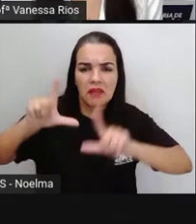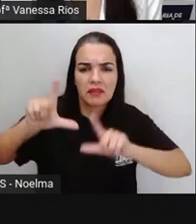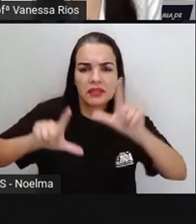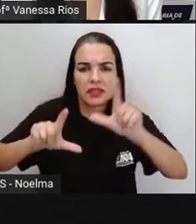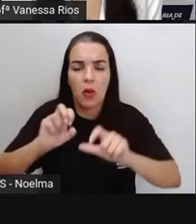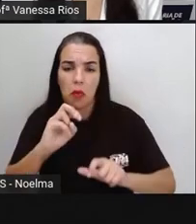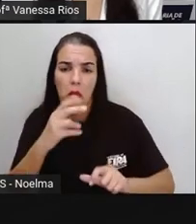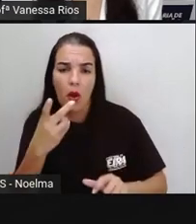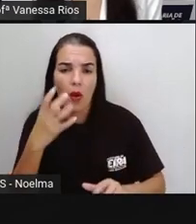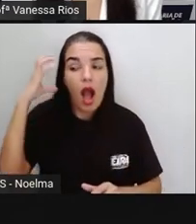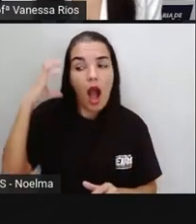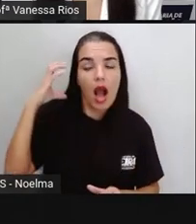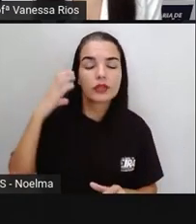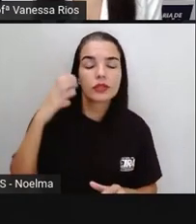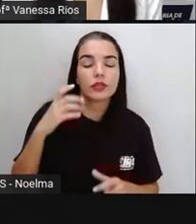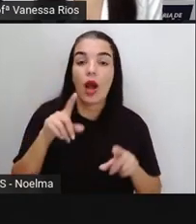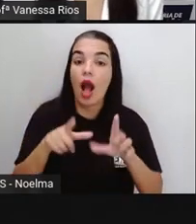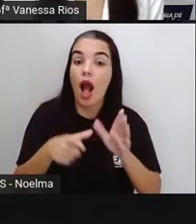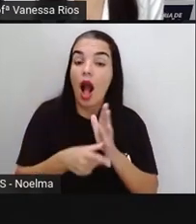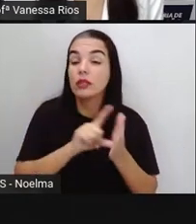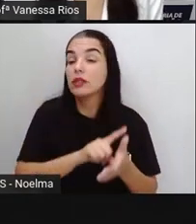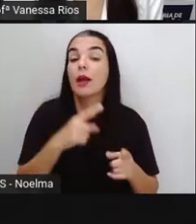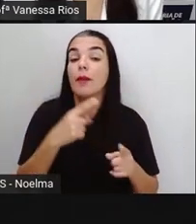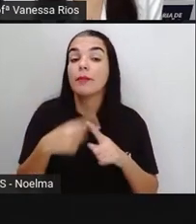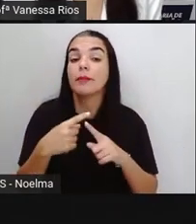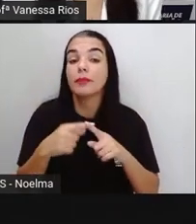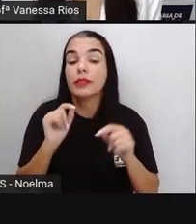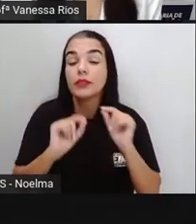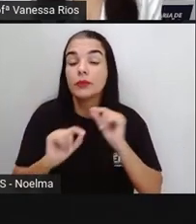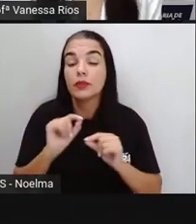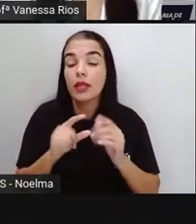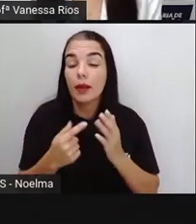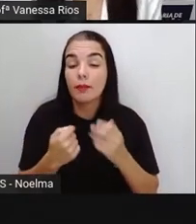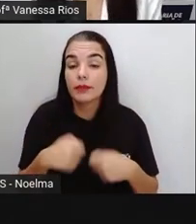precisa ser construído, as informações precisam ser coletadas.